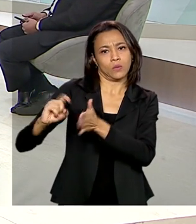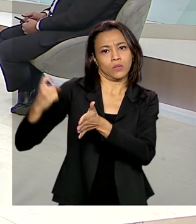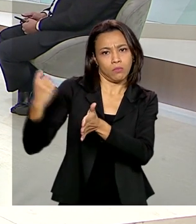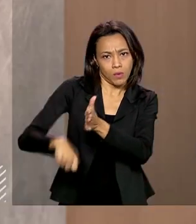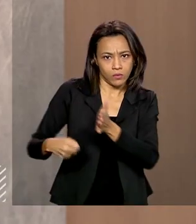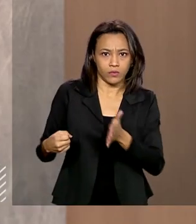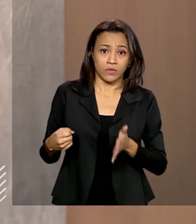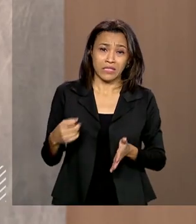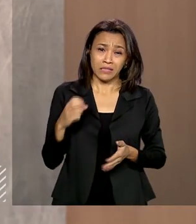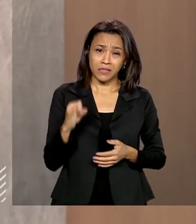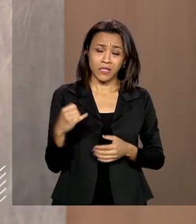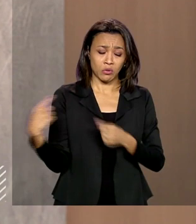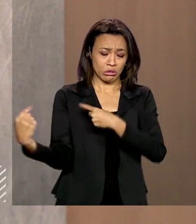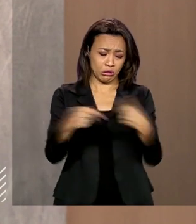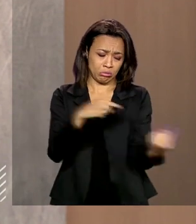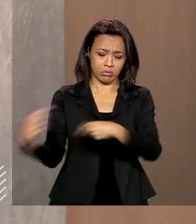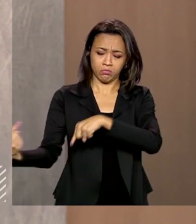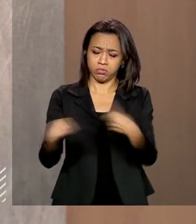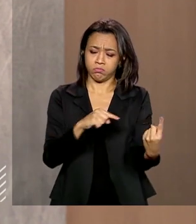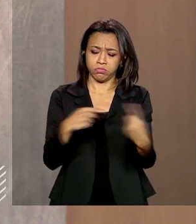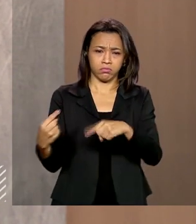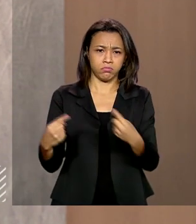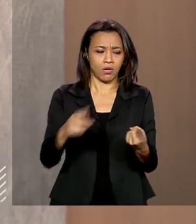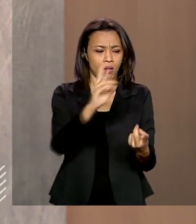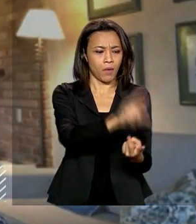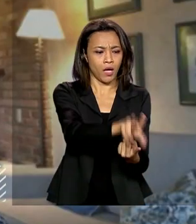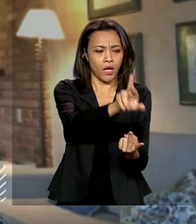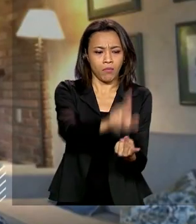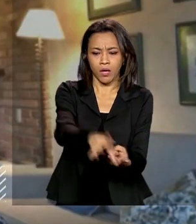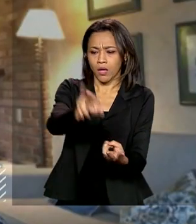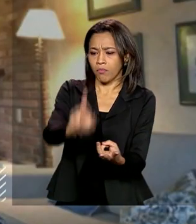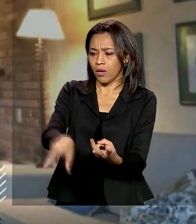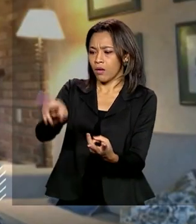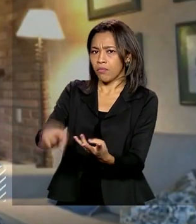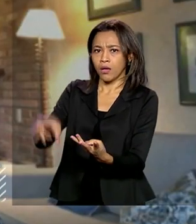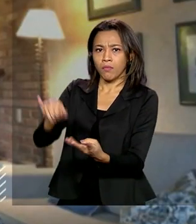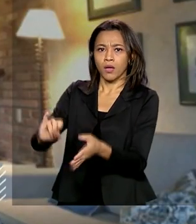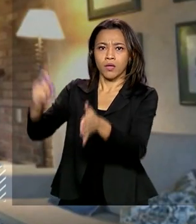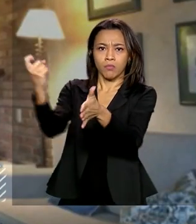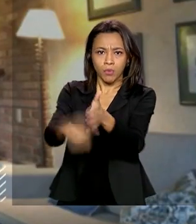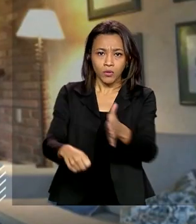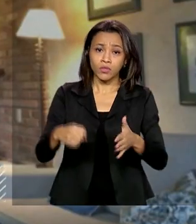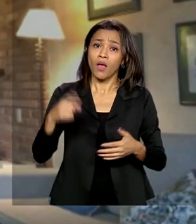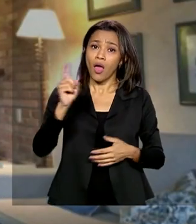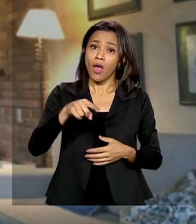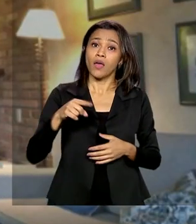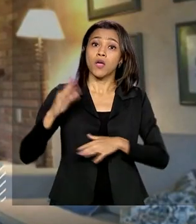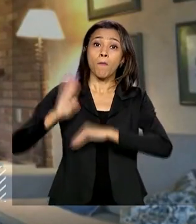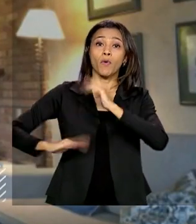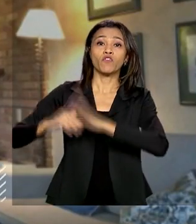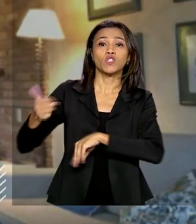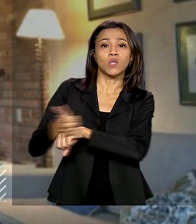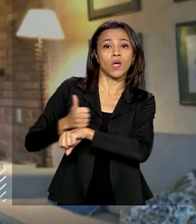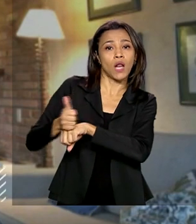Você começar a discutir tributo, é uma discussão, inclusive, quando vem os especialistas,